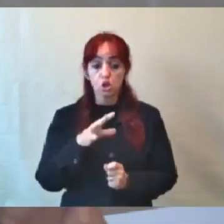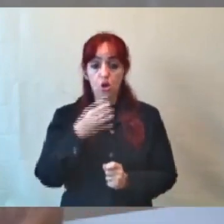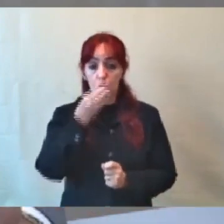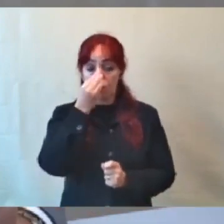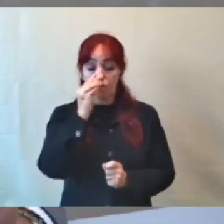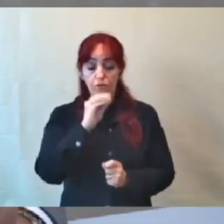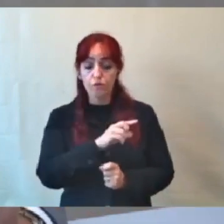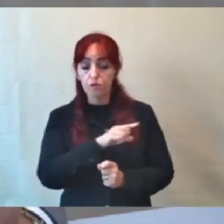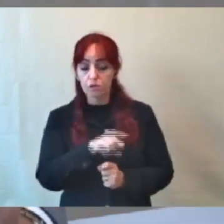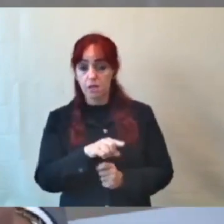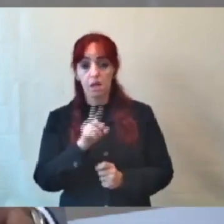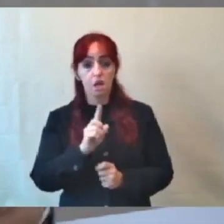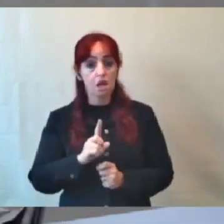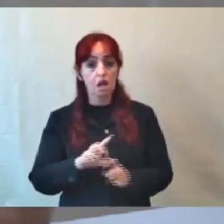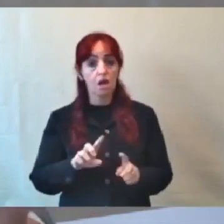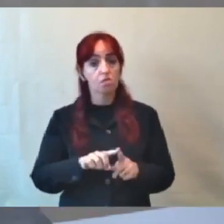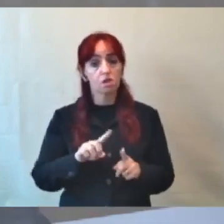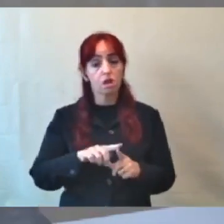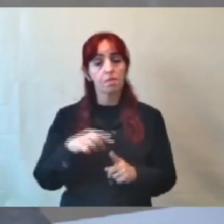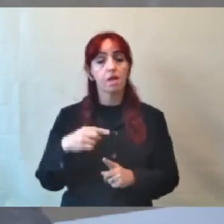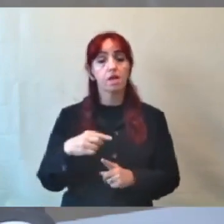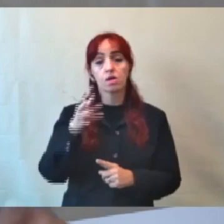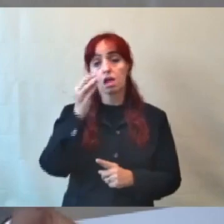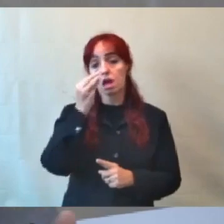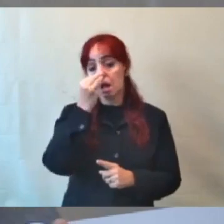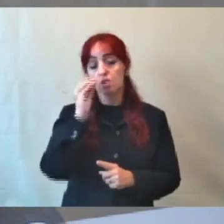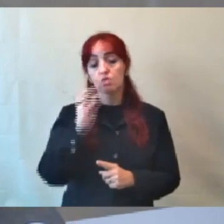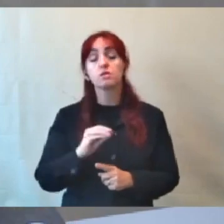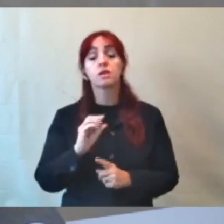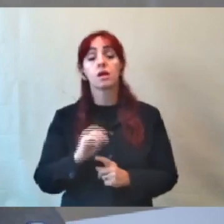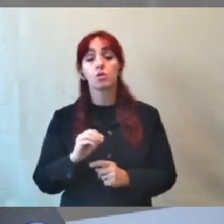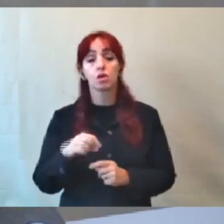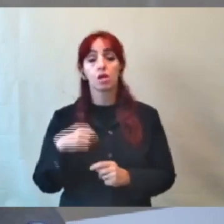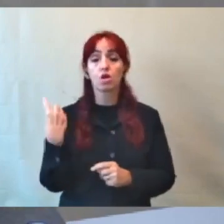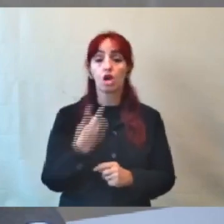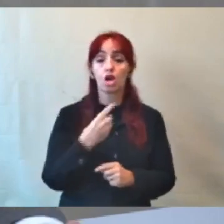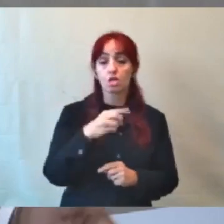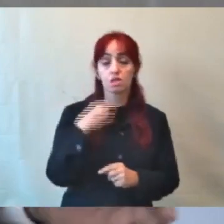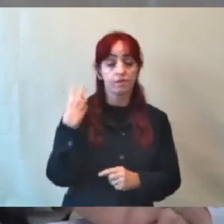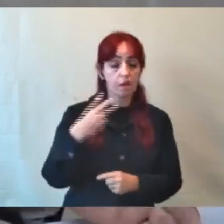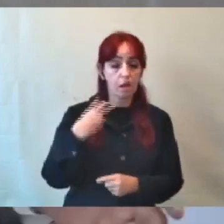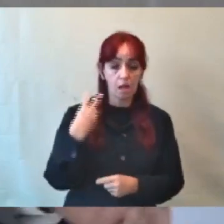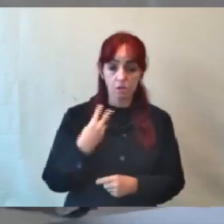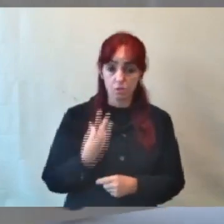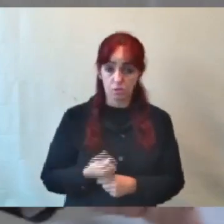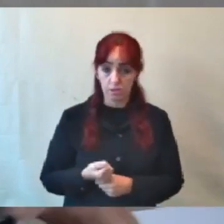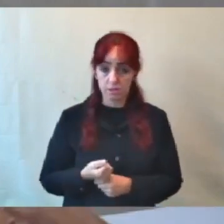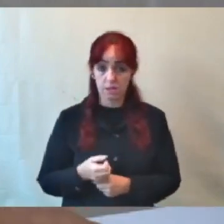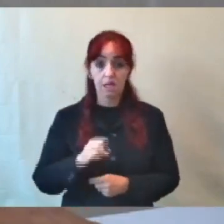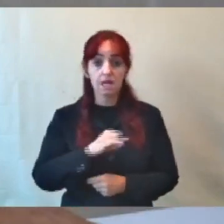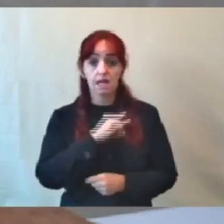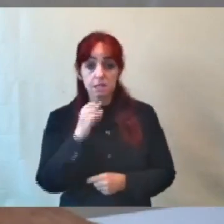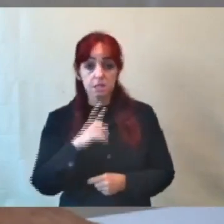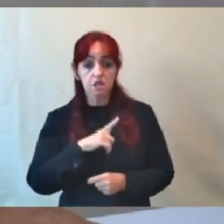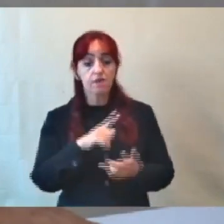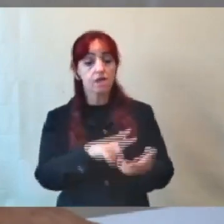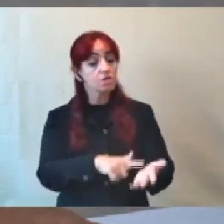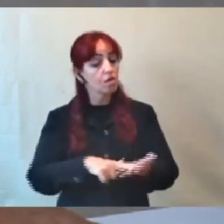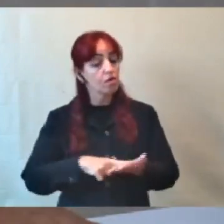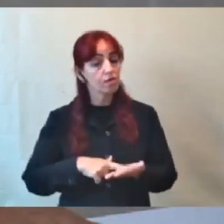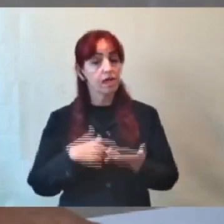descaso comigo, com o vereador Gilson, com os demais vereadores, com esta casa. Se a gente tivesse convidado hoje aqui,